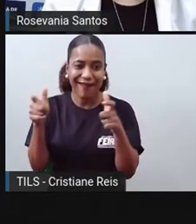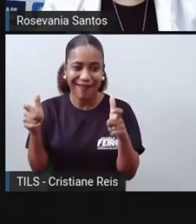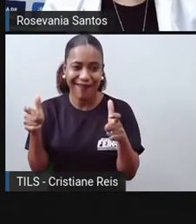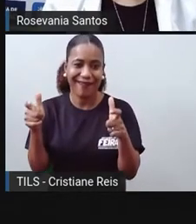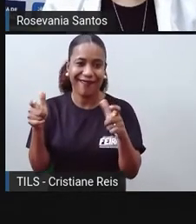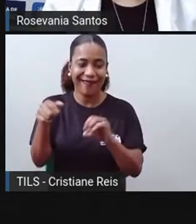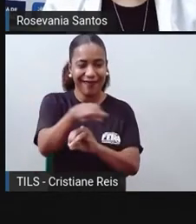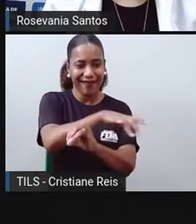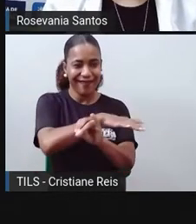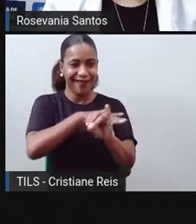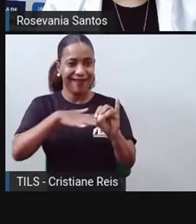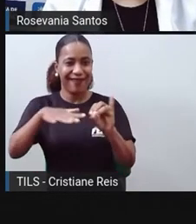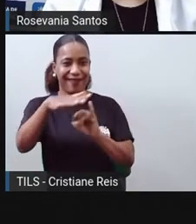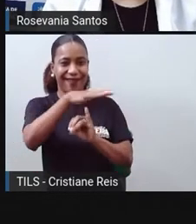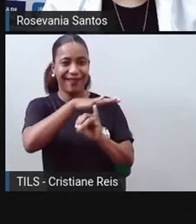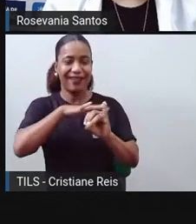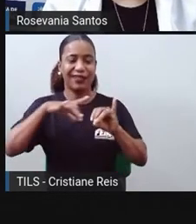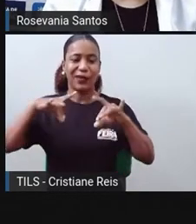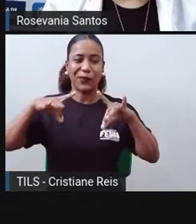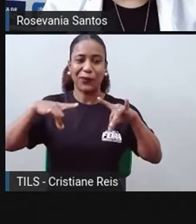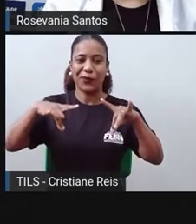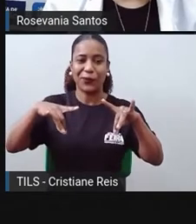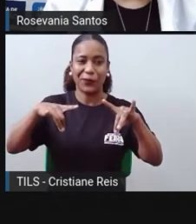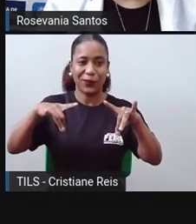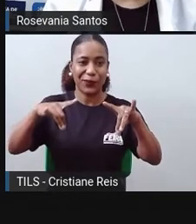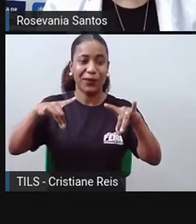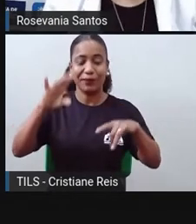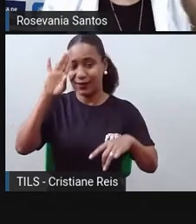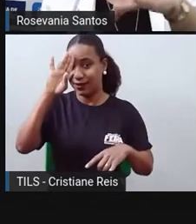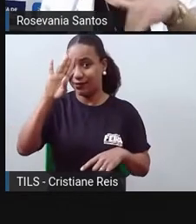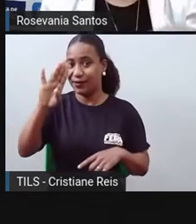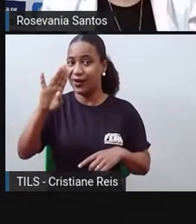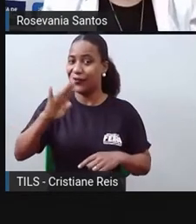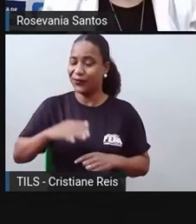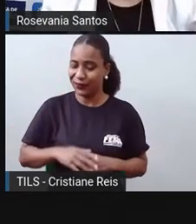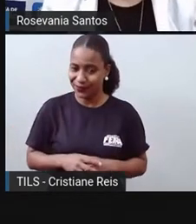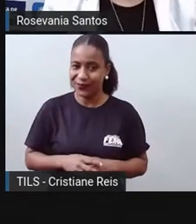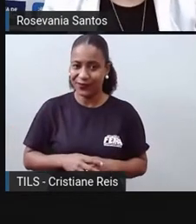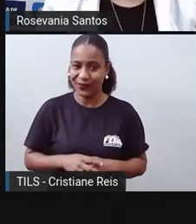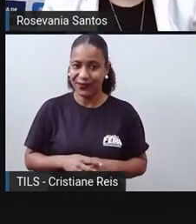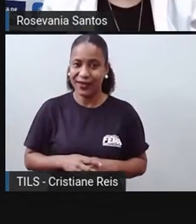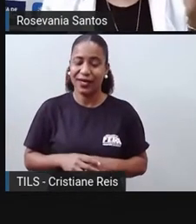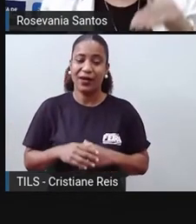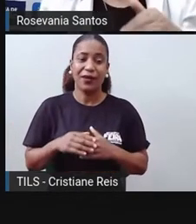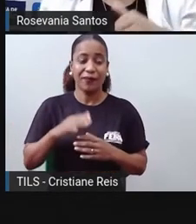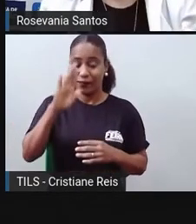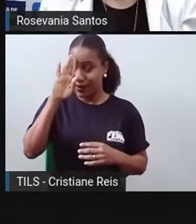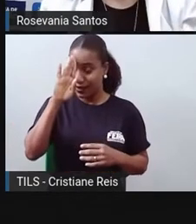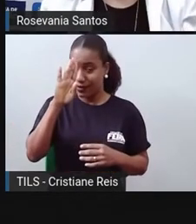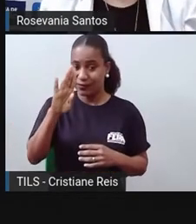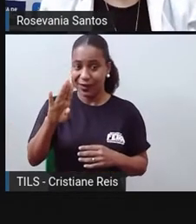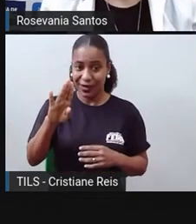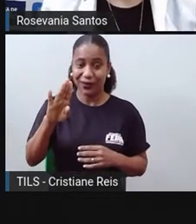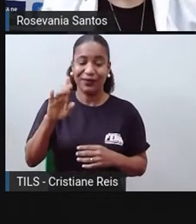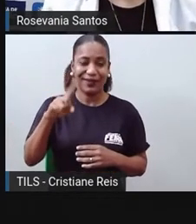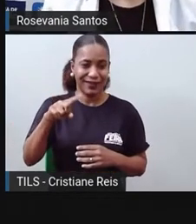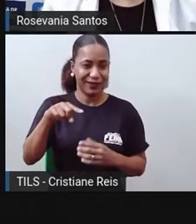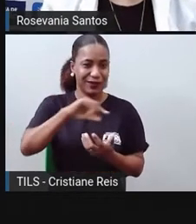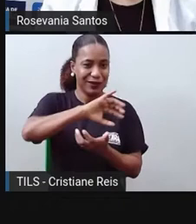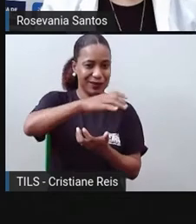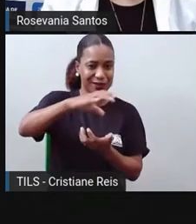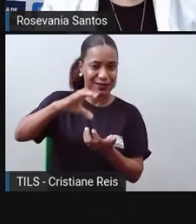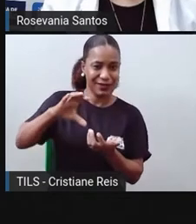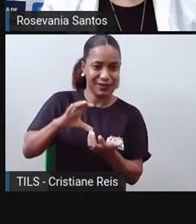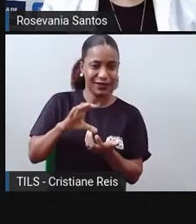ilha de extensão continental. E ela é entendida nesse universo aí como a parte continental da Oceania.